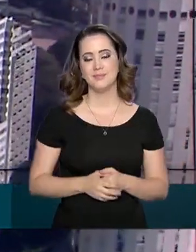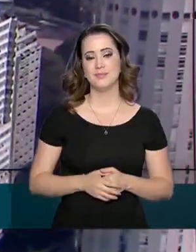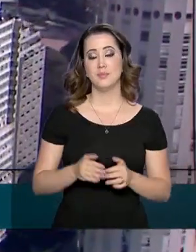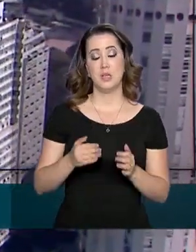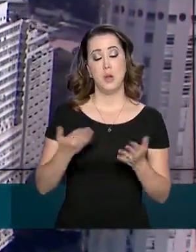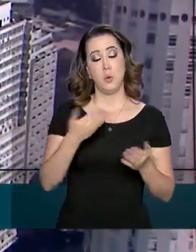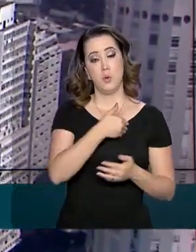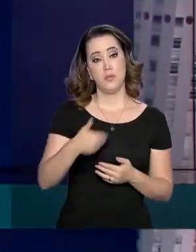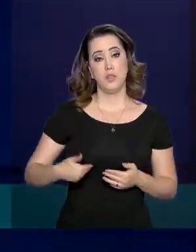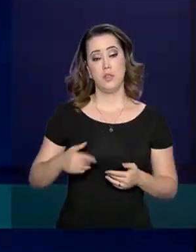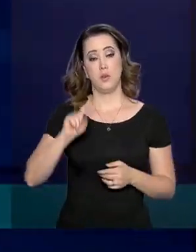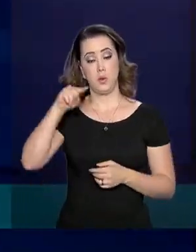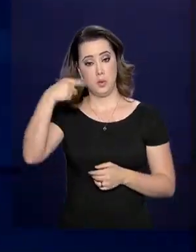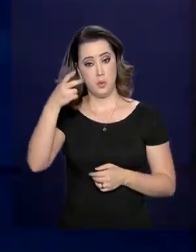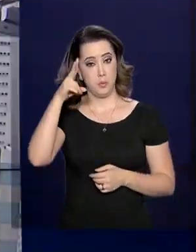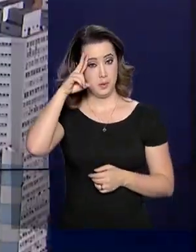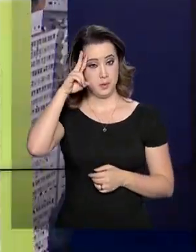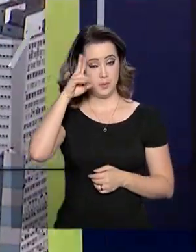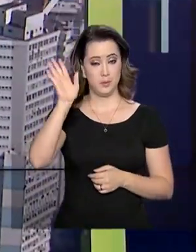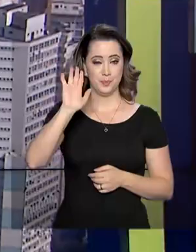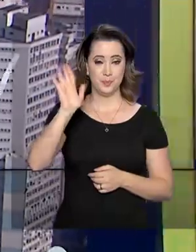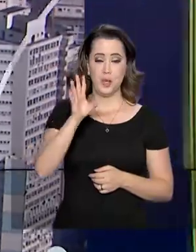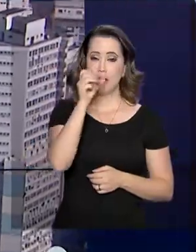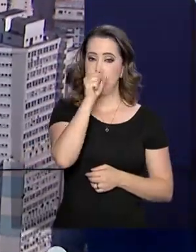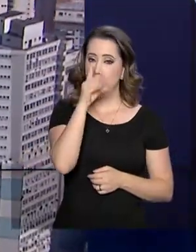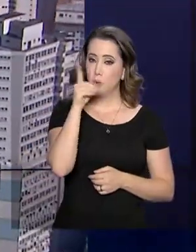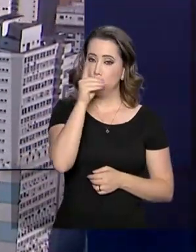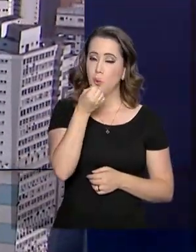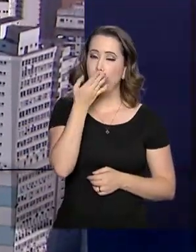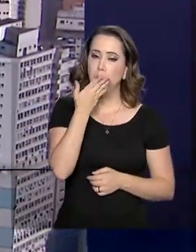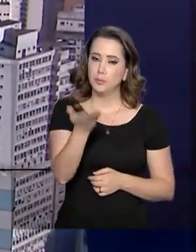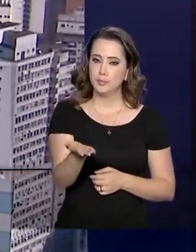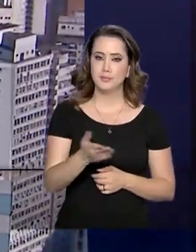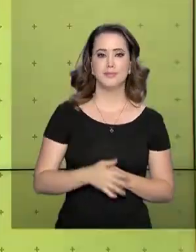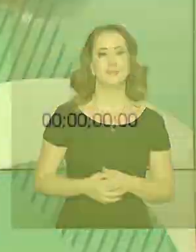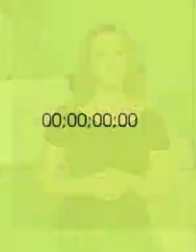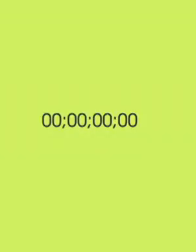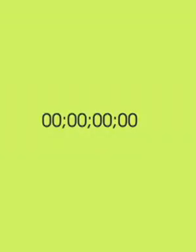O governo agora volta na segunda-feira. Um ótimo final de semana para você.